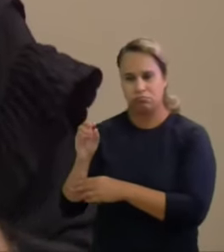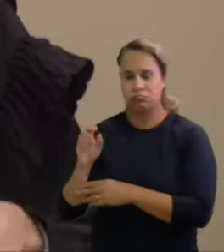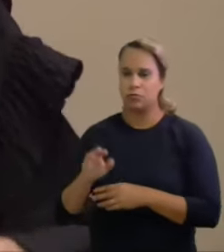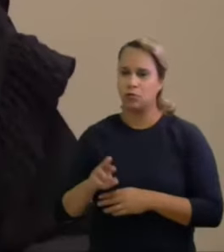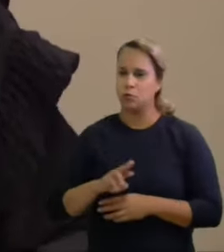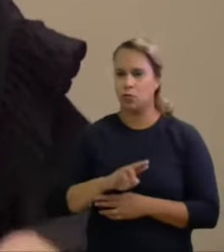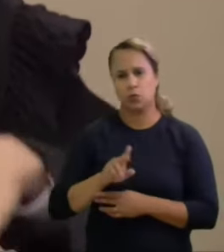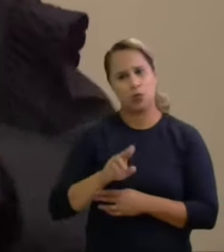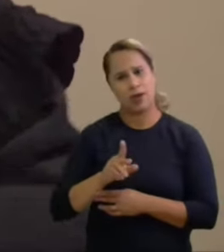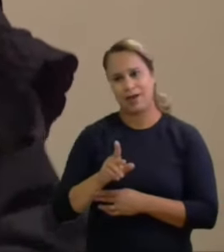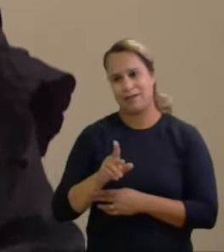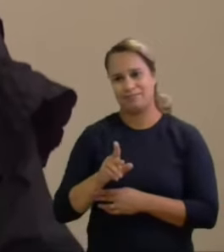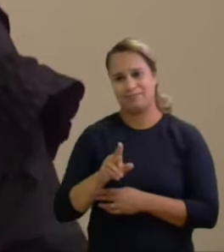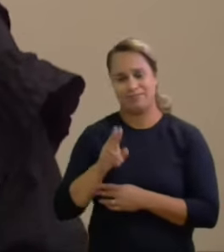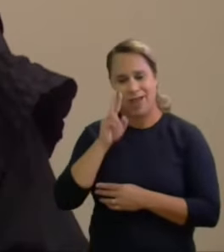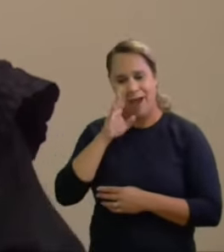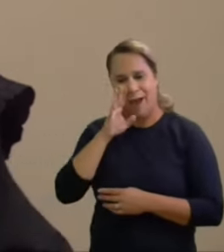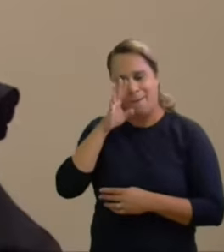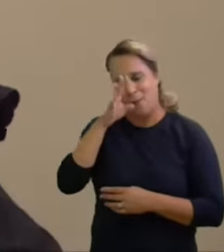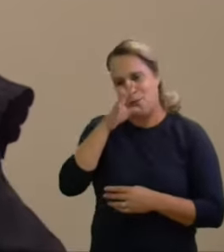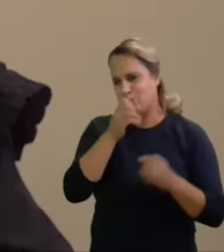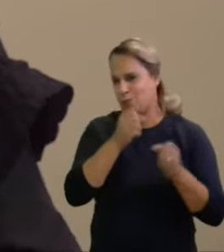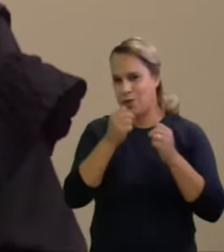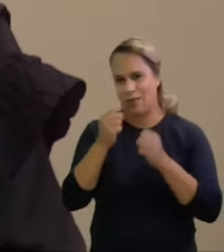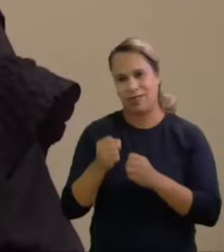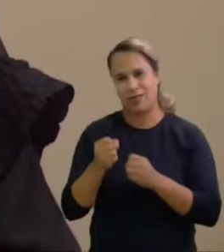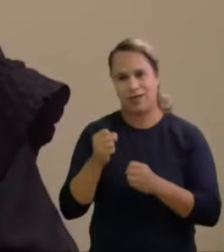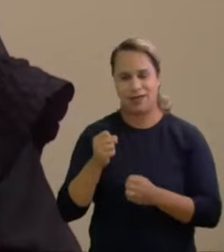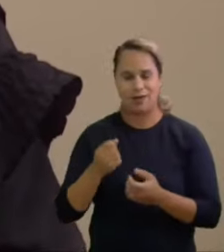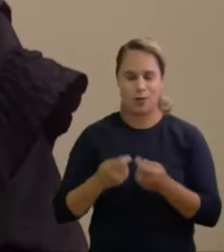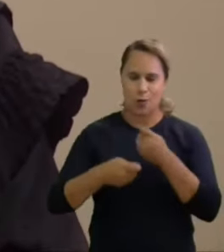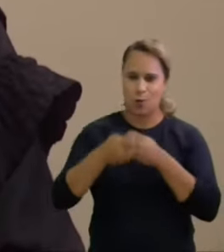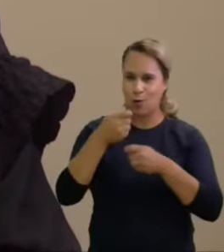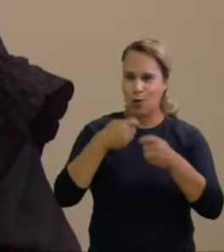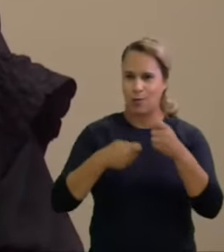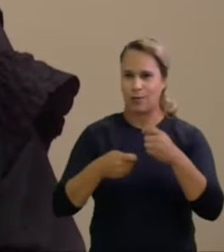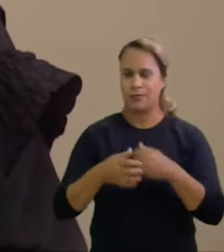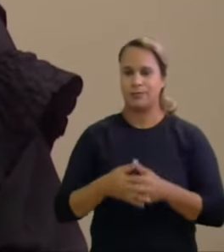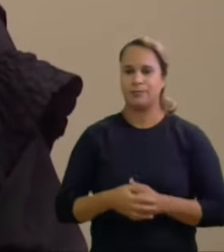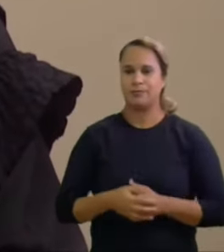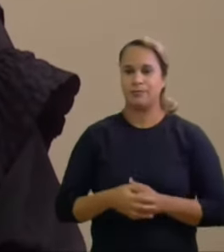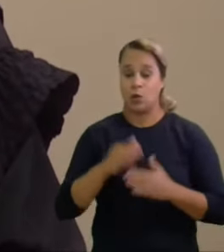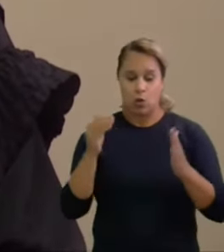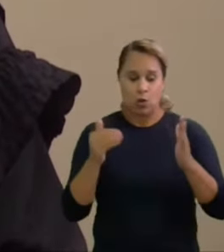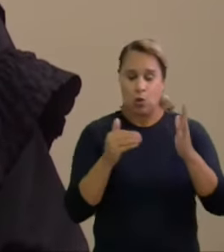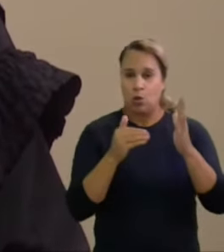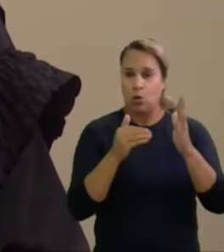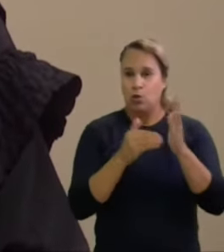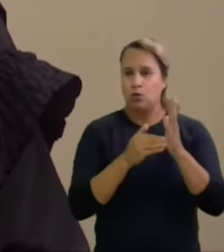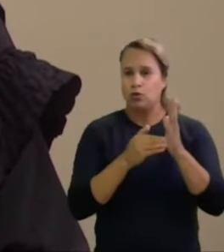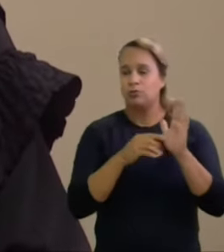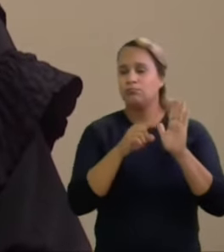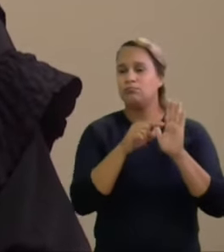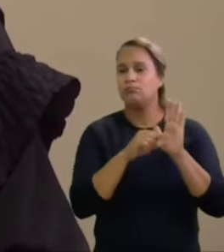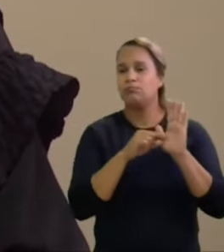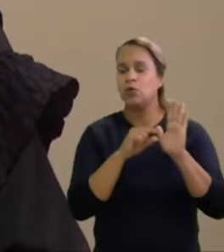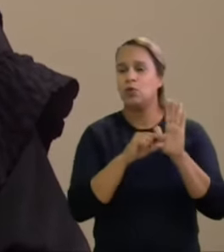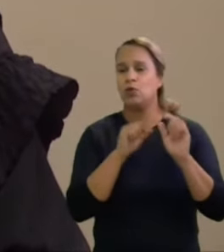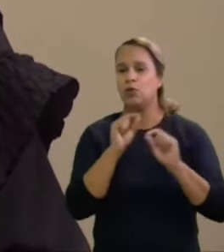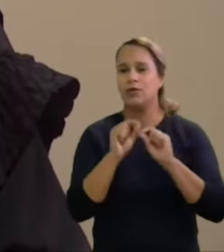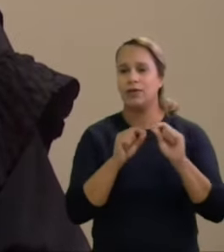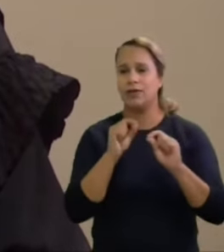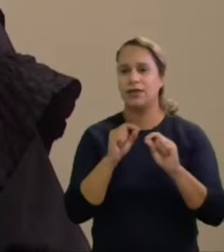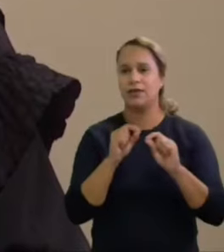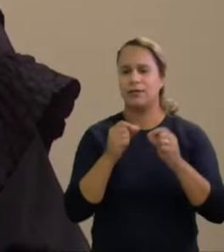abuso do poder econômico e aqui a título de conclusão eu vou para o meu último item escrutinada todas as questões